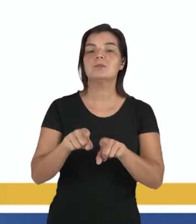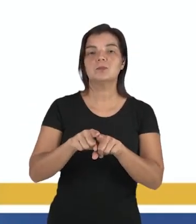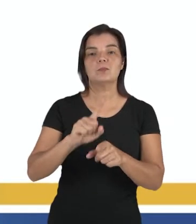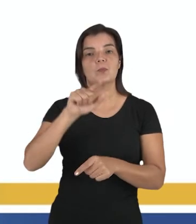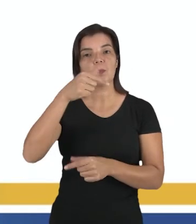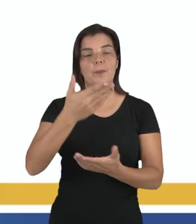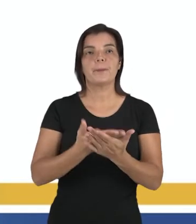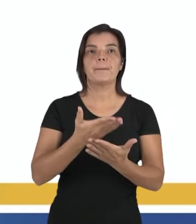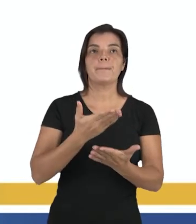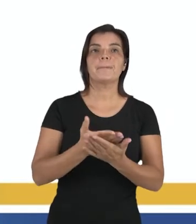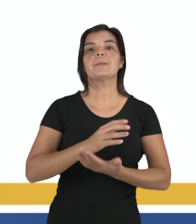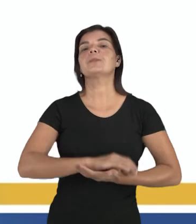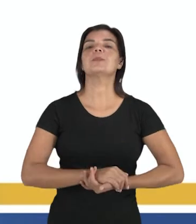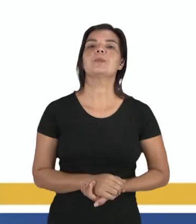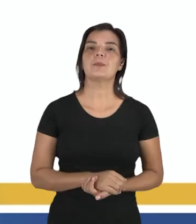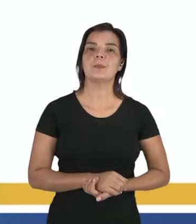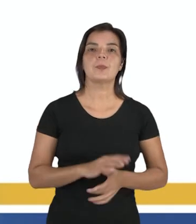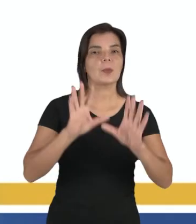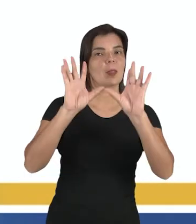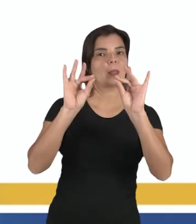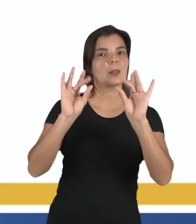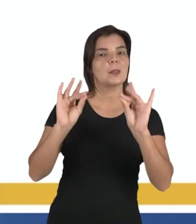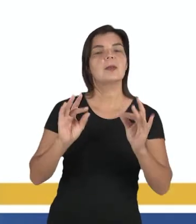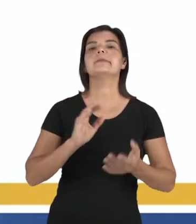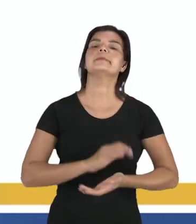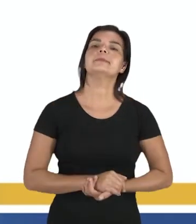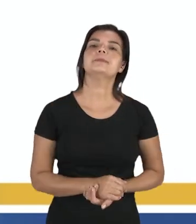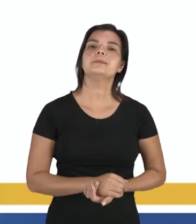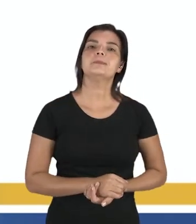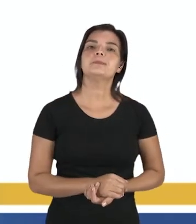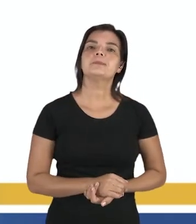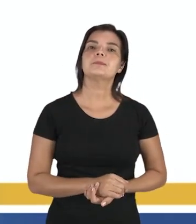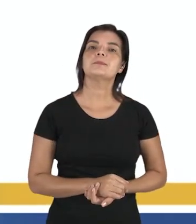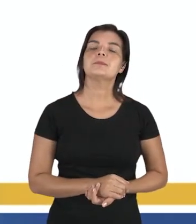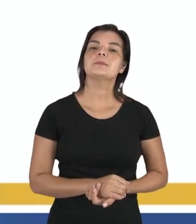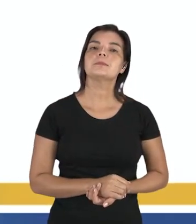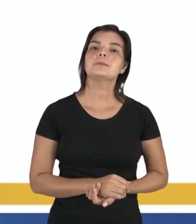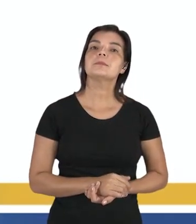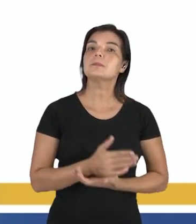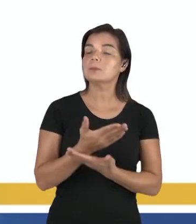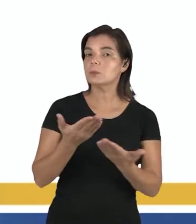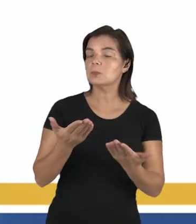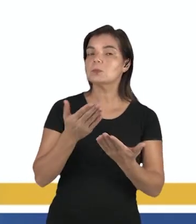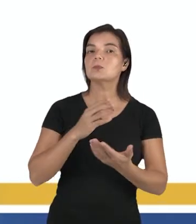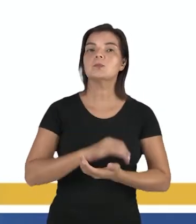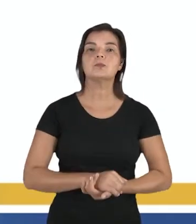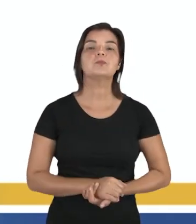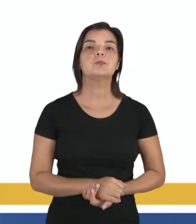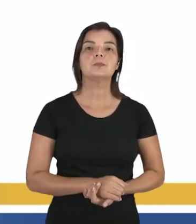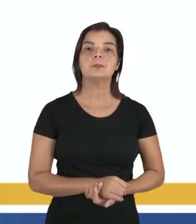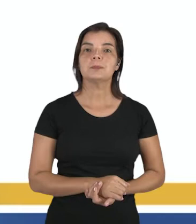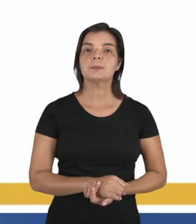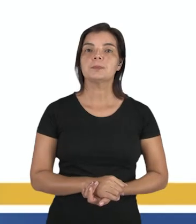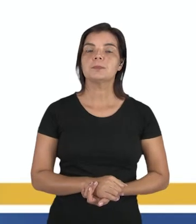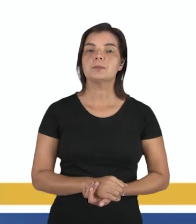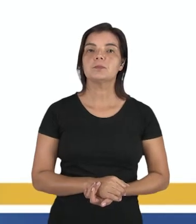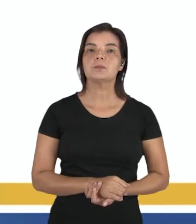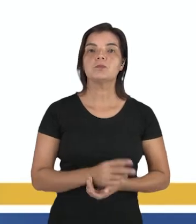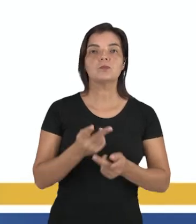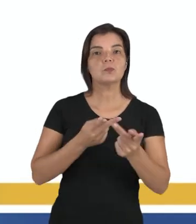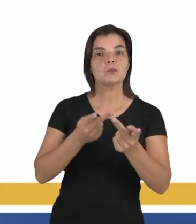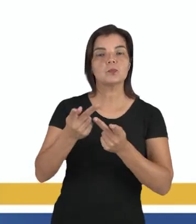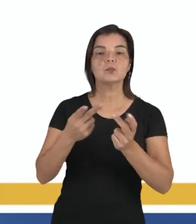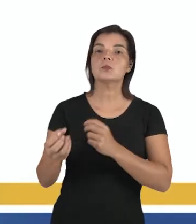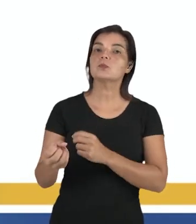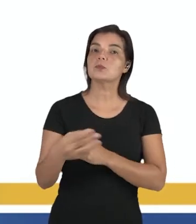ver em uma próxima aula, em detalhes. Então, assim, essa questão de, o projeto